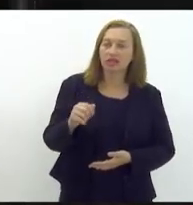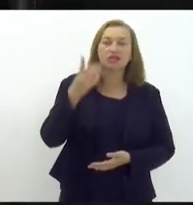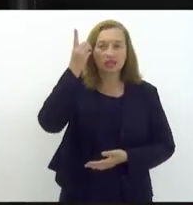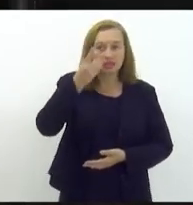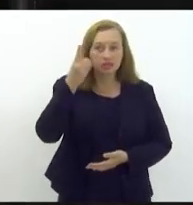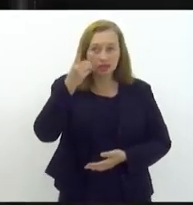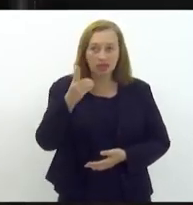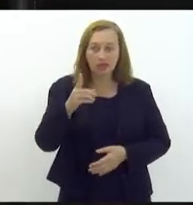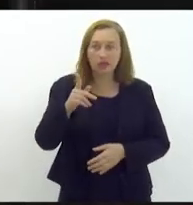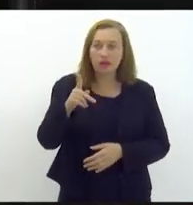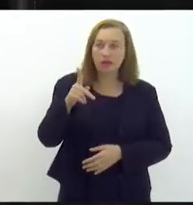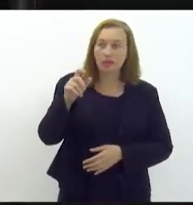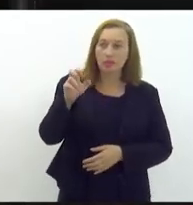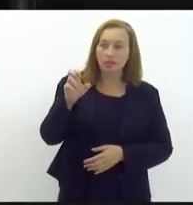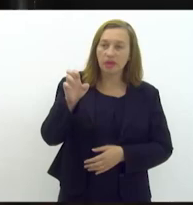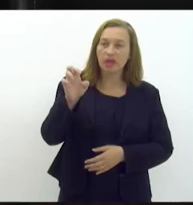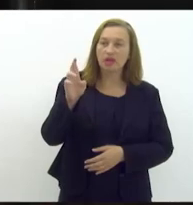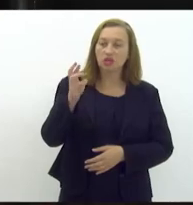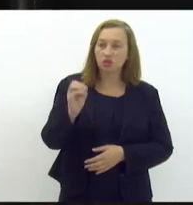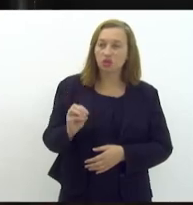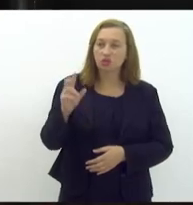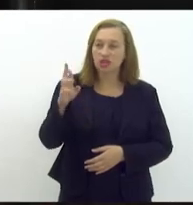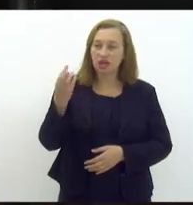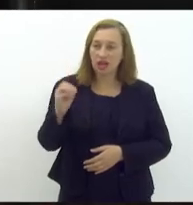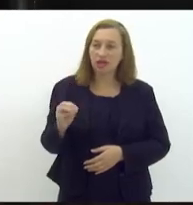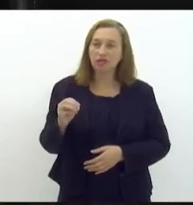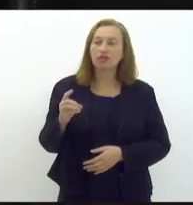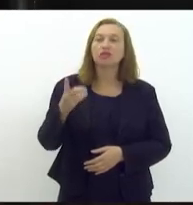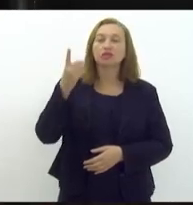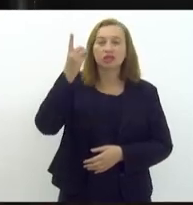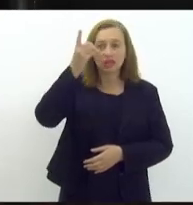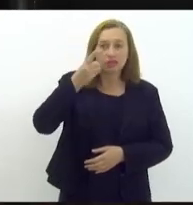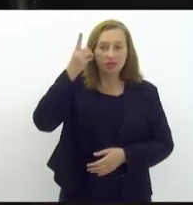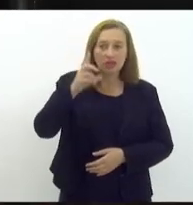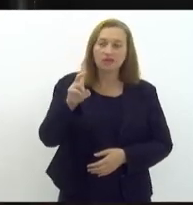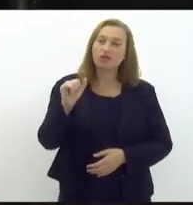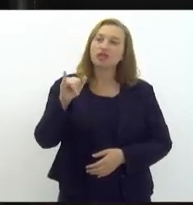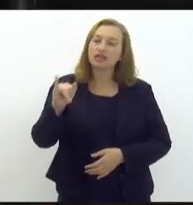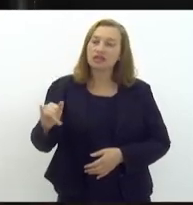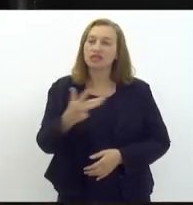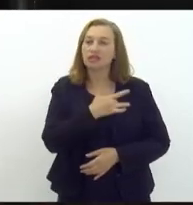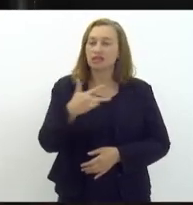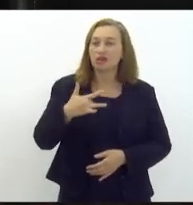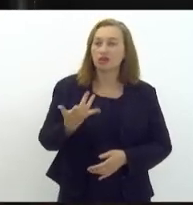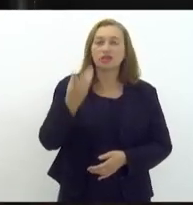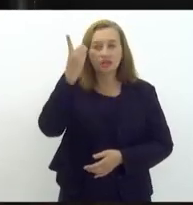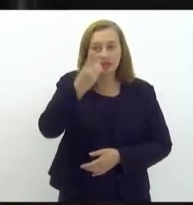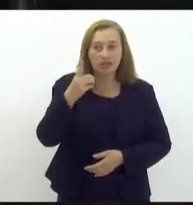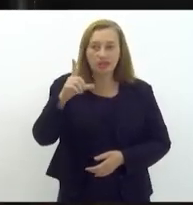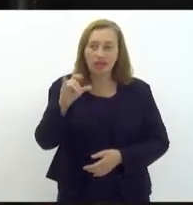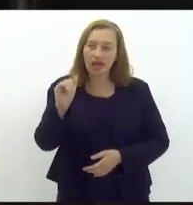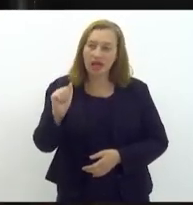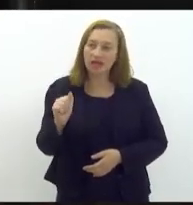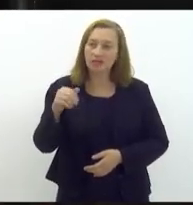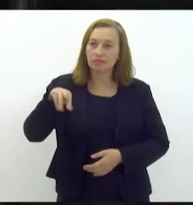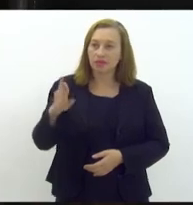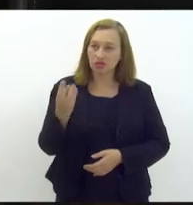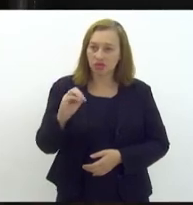Pedro Ricardo. Deputado Valdeci da Saúde. Deputada Carla Machado.